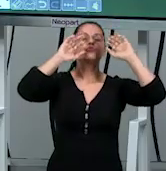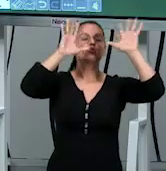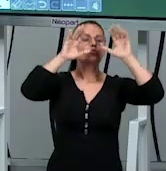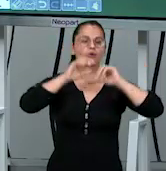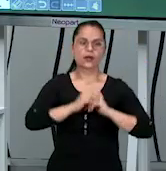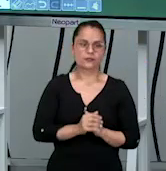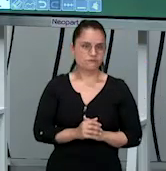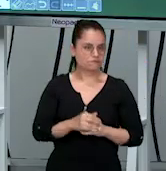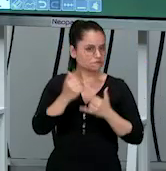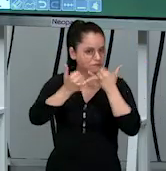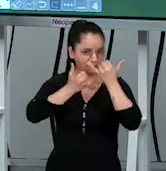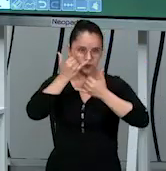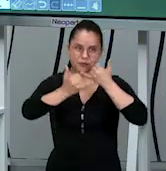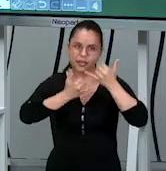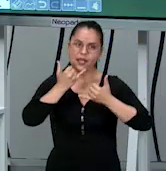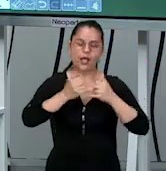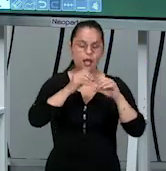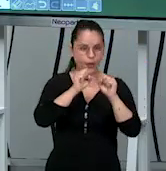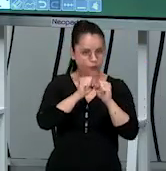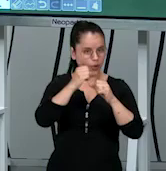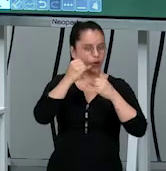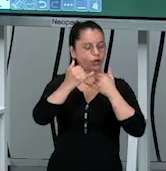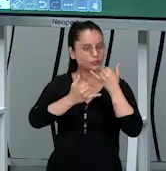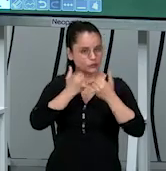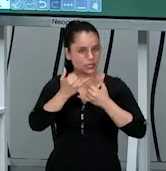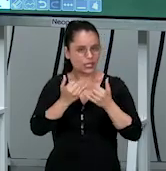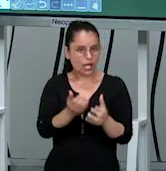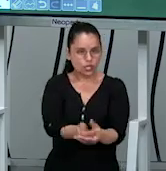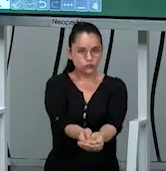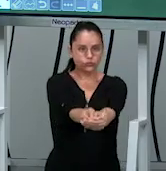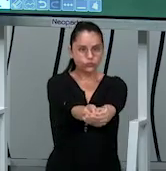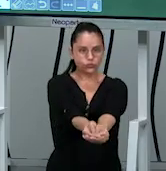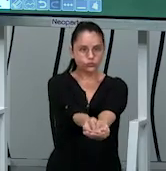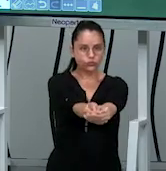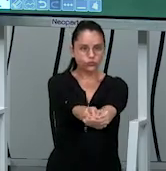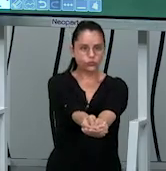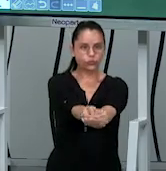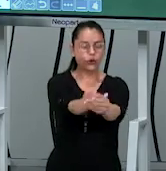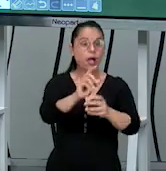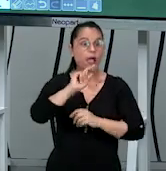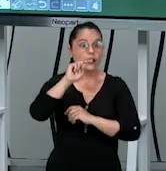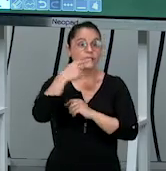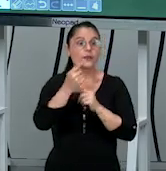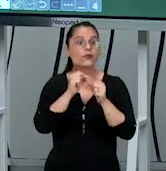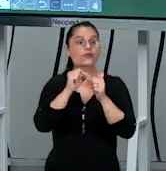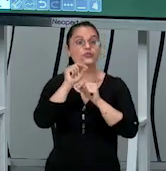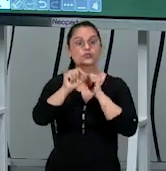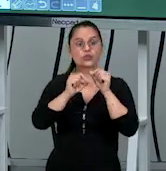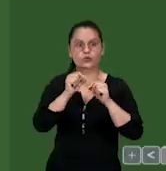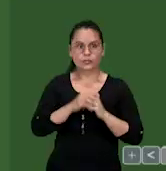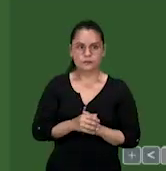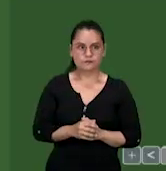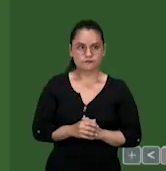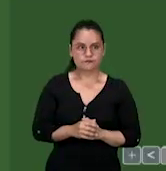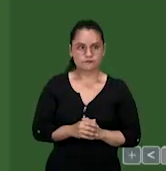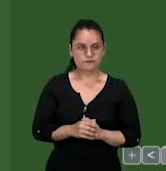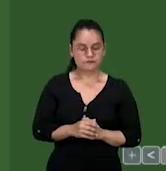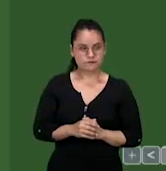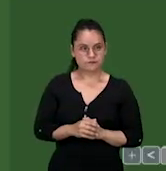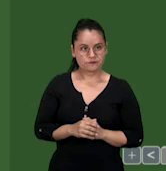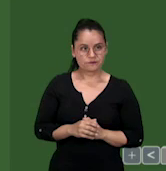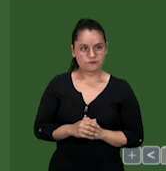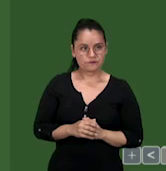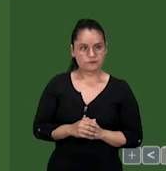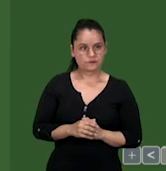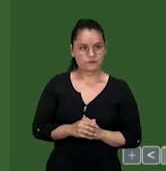cima de toque de manchete rebatendo sozinho tá? Depois o que você vai fazer? Você vai fazer isso aqui opa